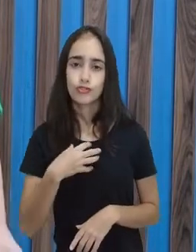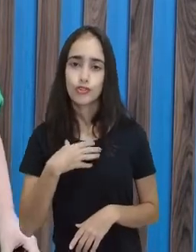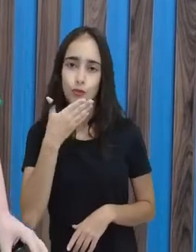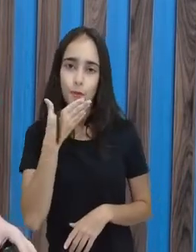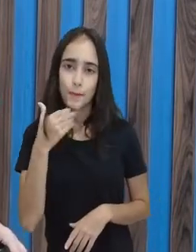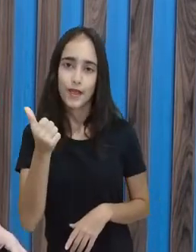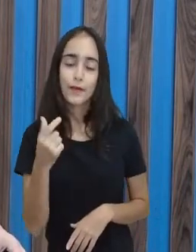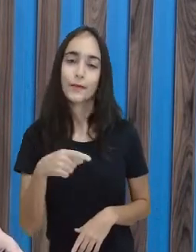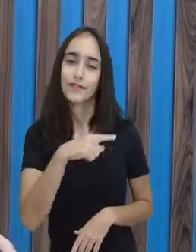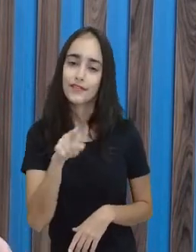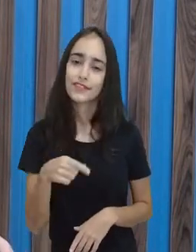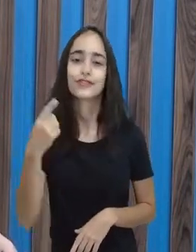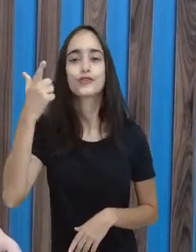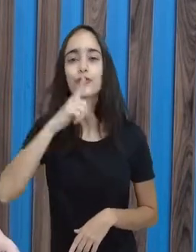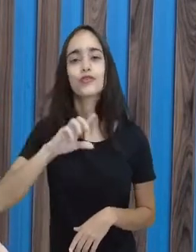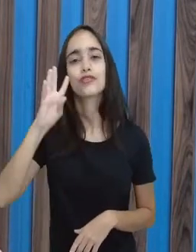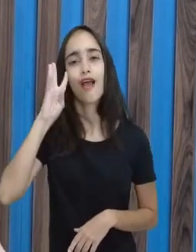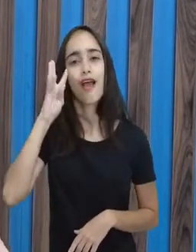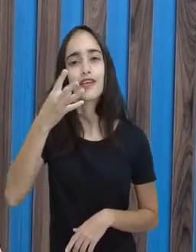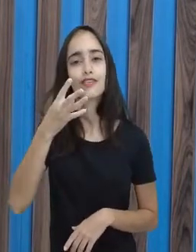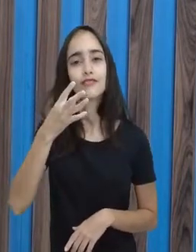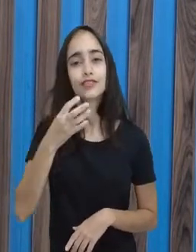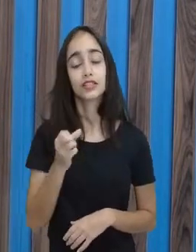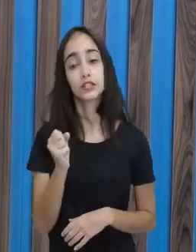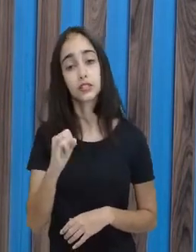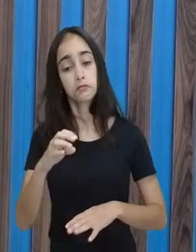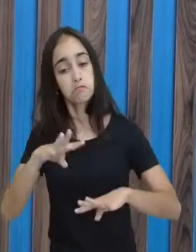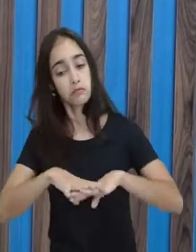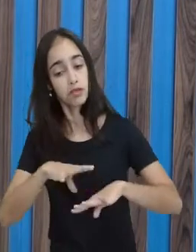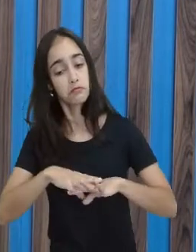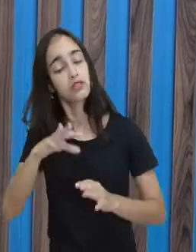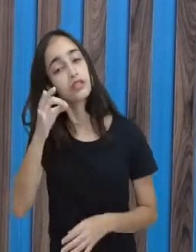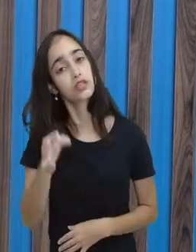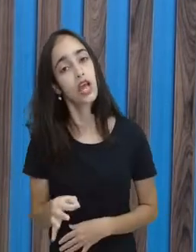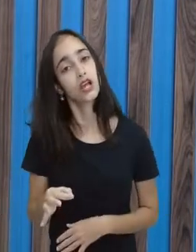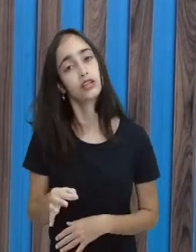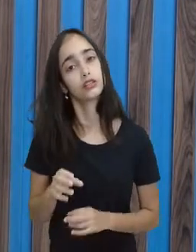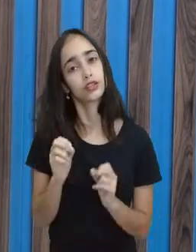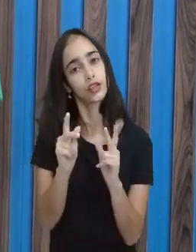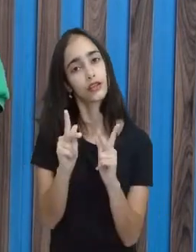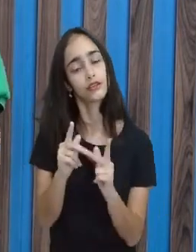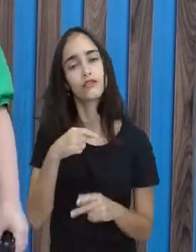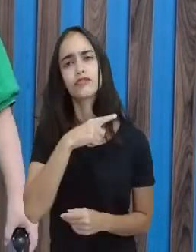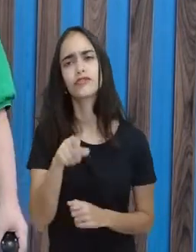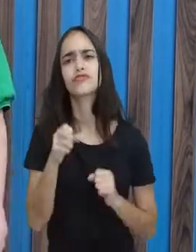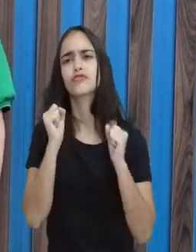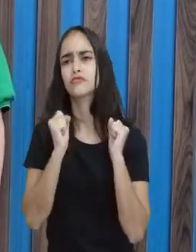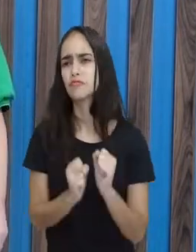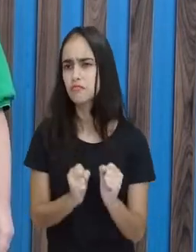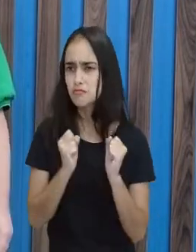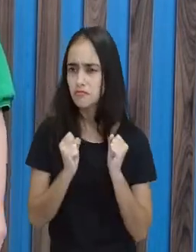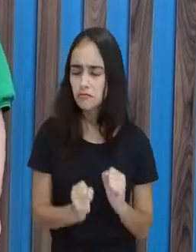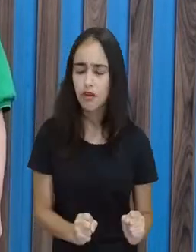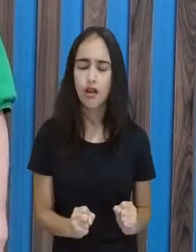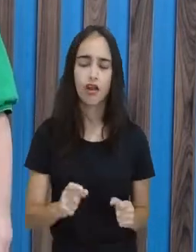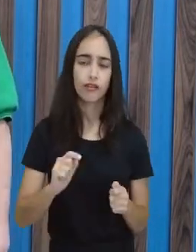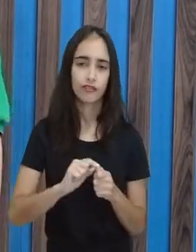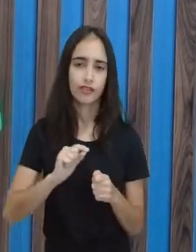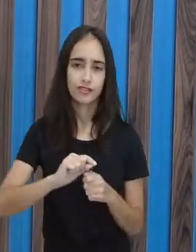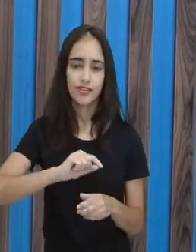resolver. Contanto que matematicamente esteja correto. E aqui está a prova. Que vocês podem fazer de maneiras diferentes.